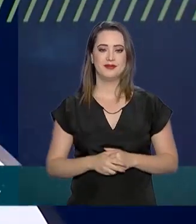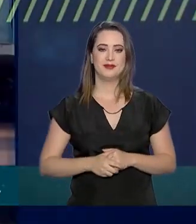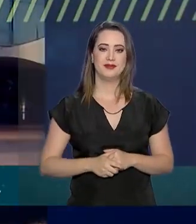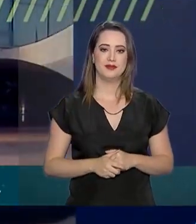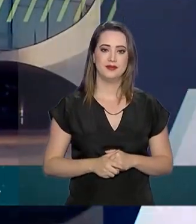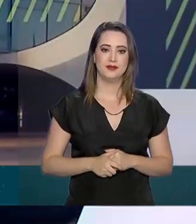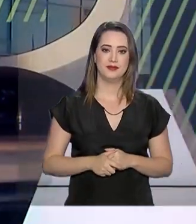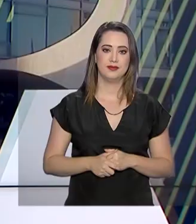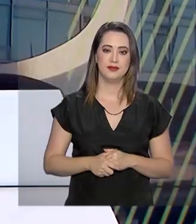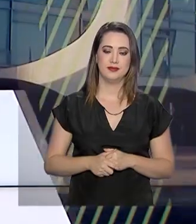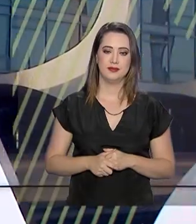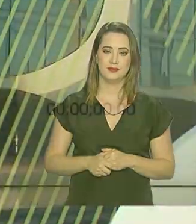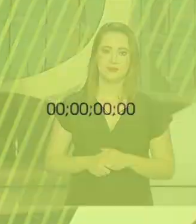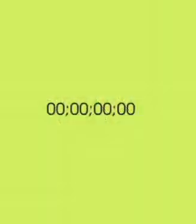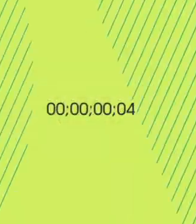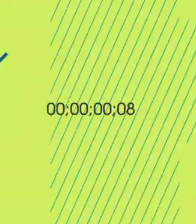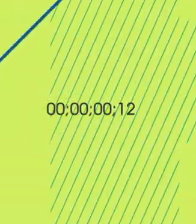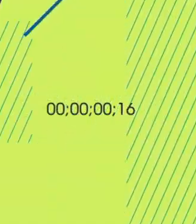a próxima edição.